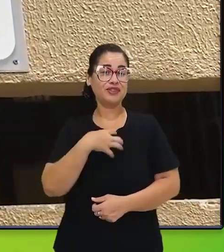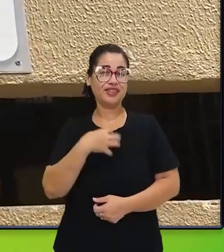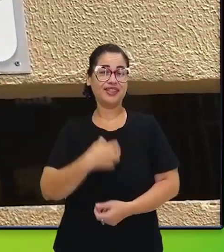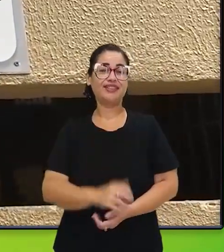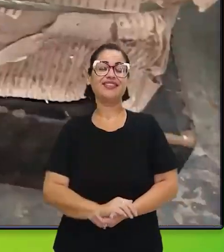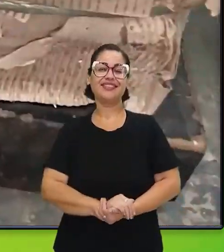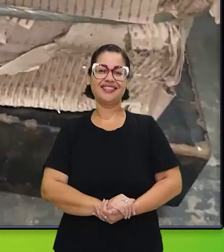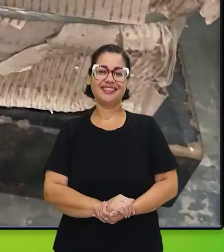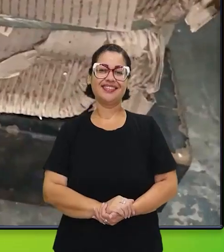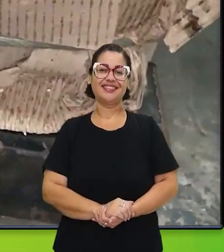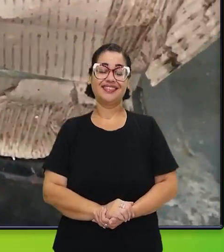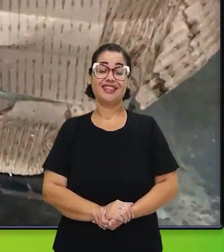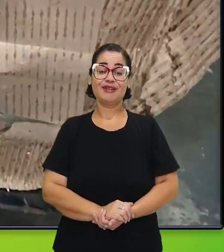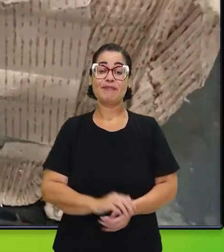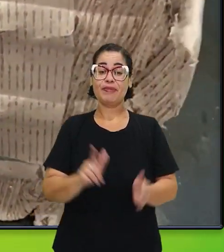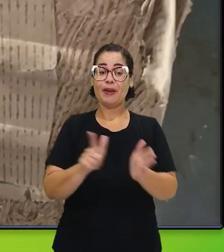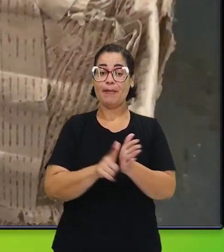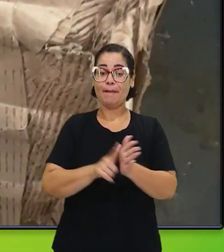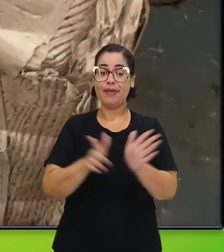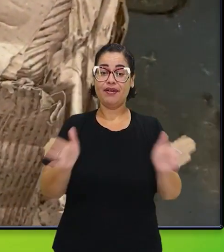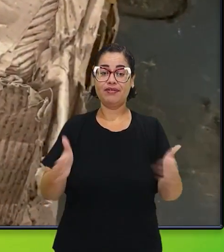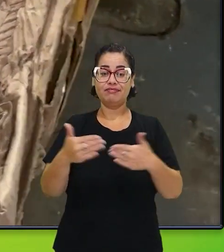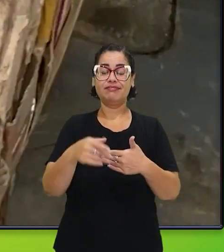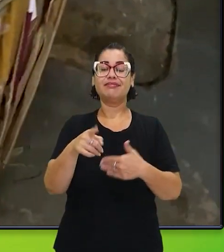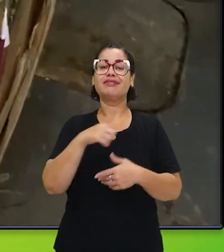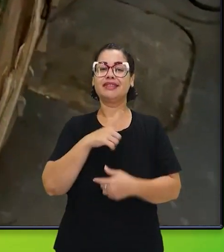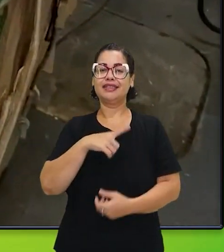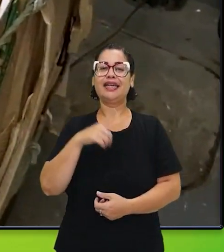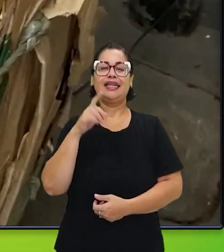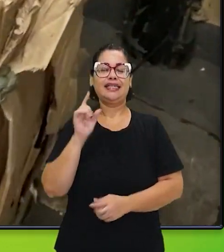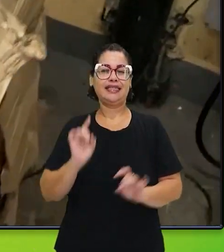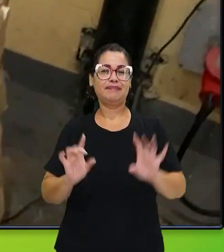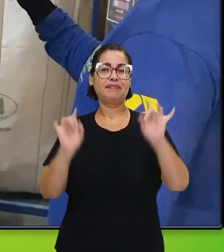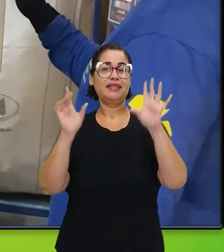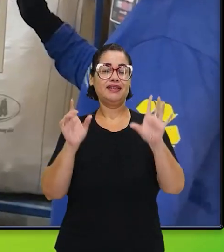O papelão também recebe um tratamento específico.